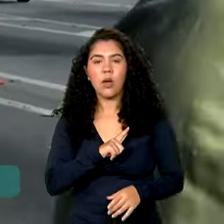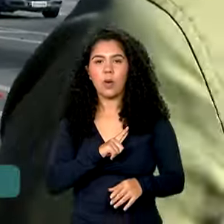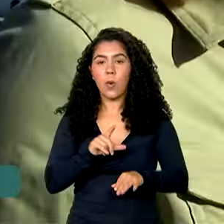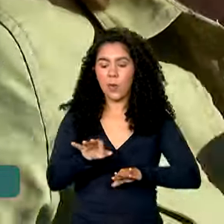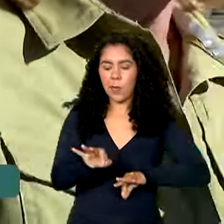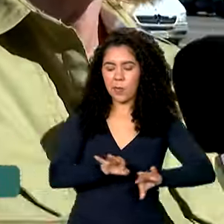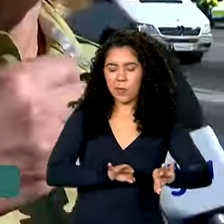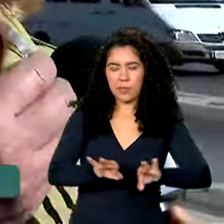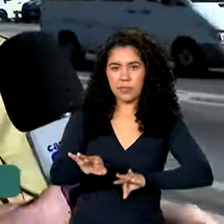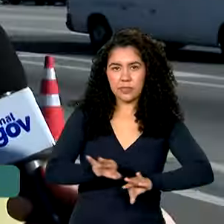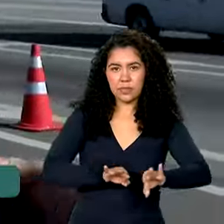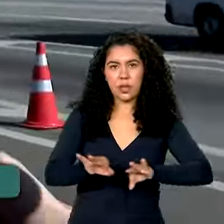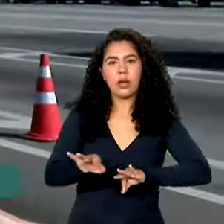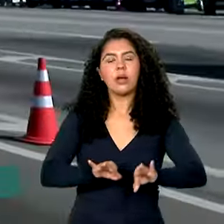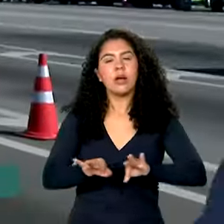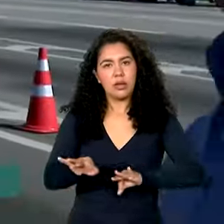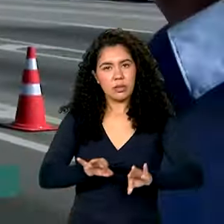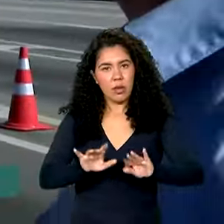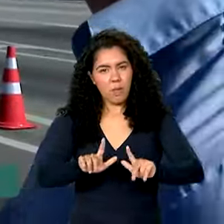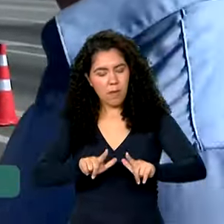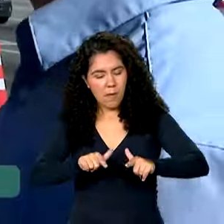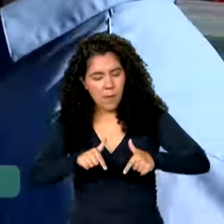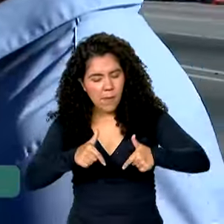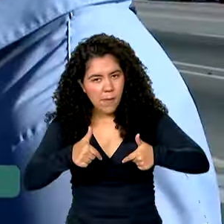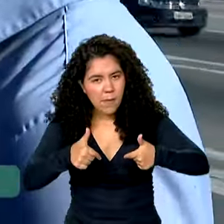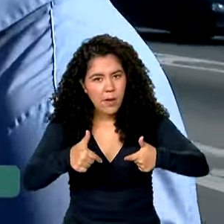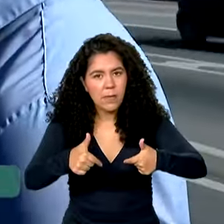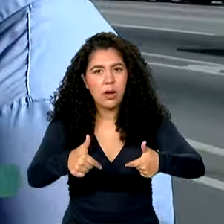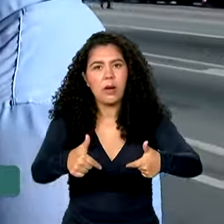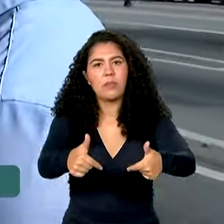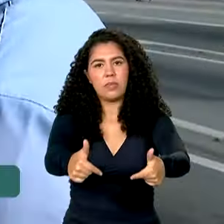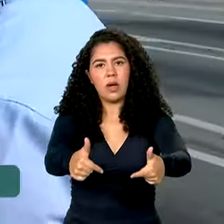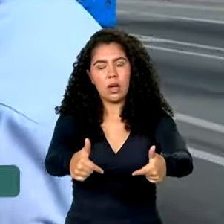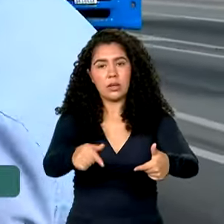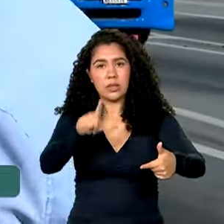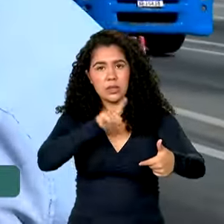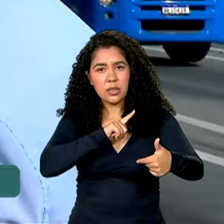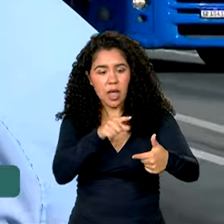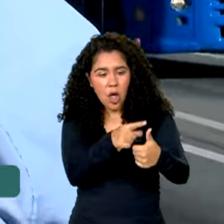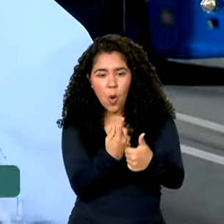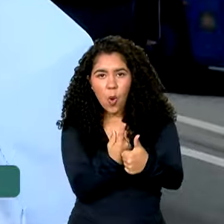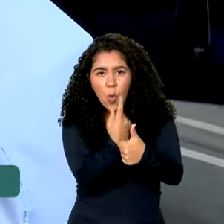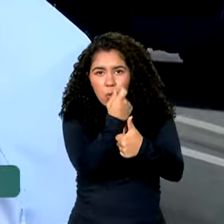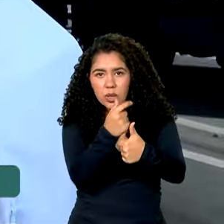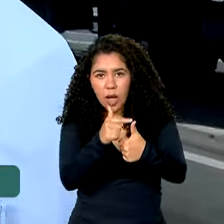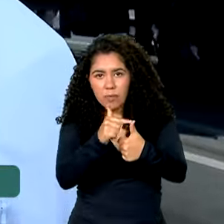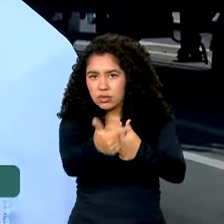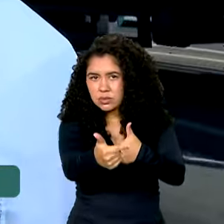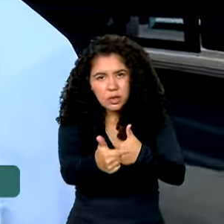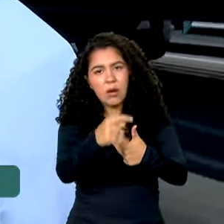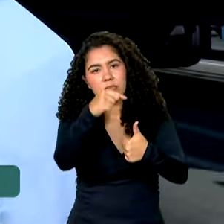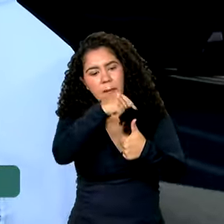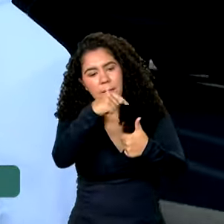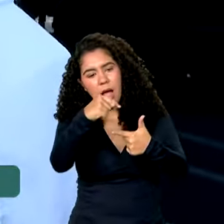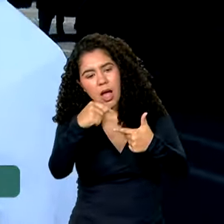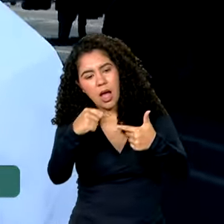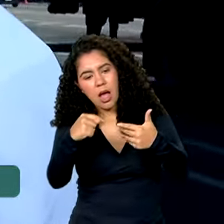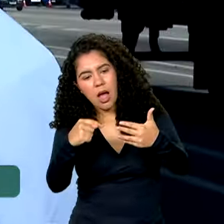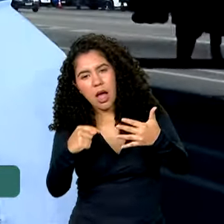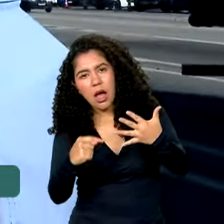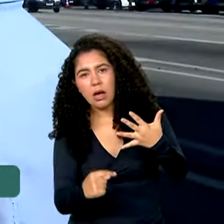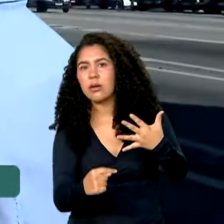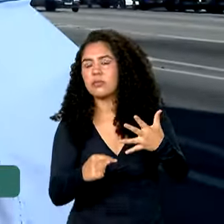planejamento que vai não só uma única ação, mas é um planejamento para o ano